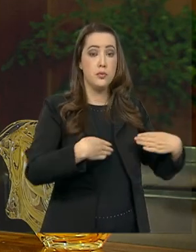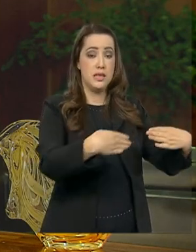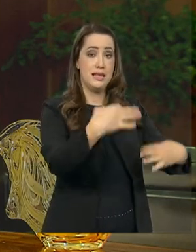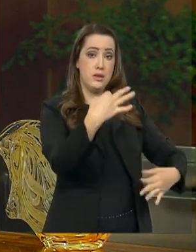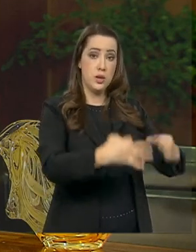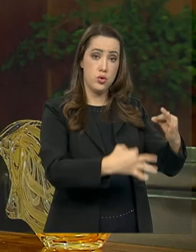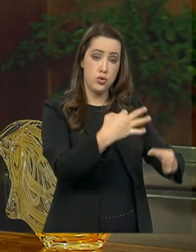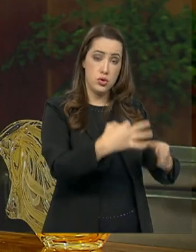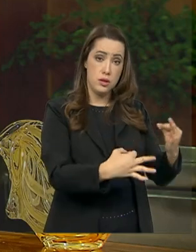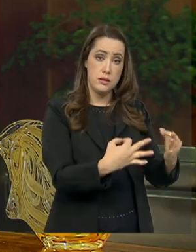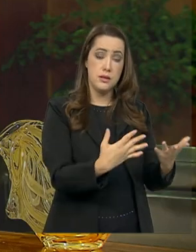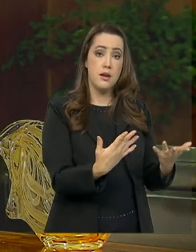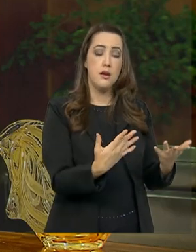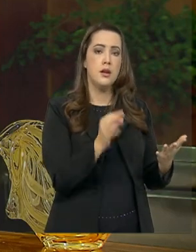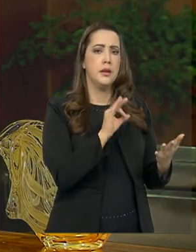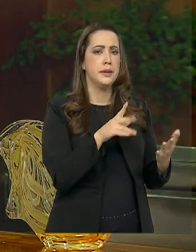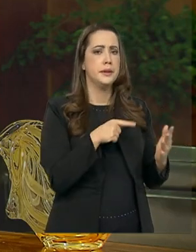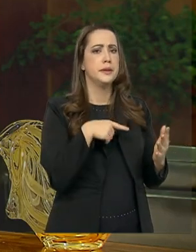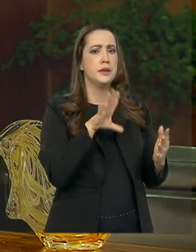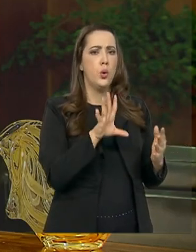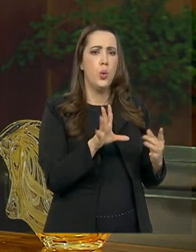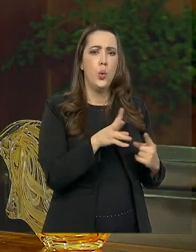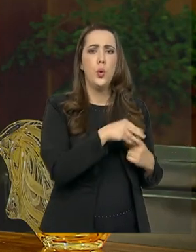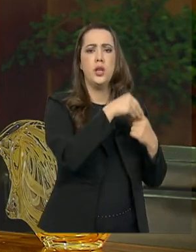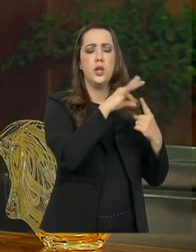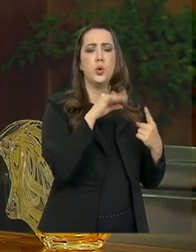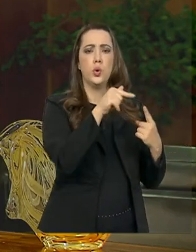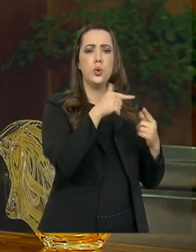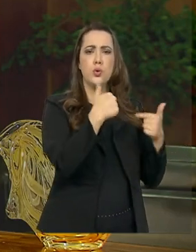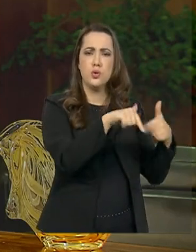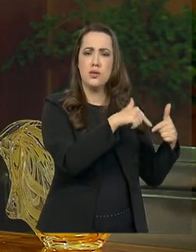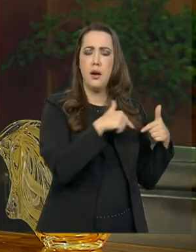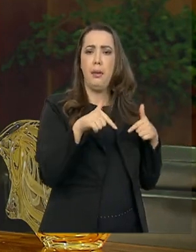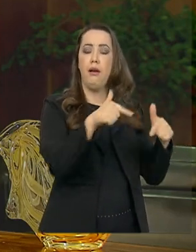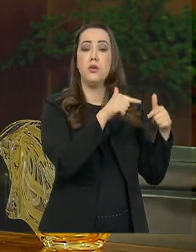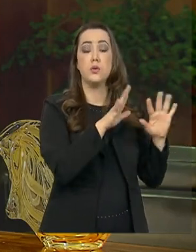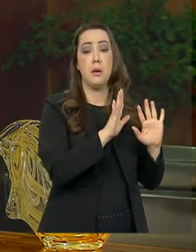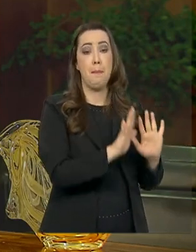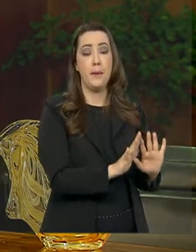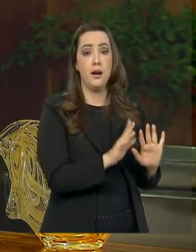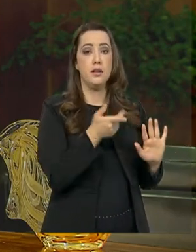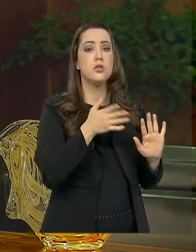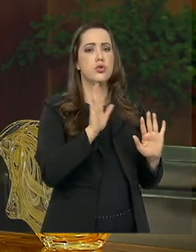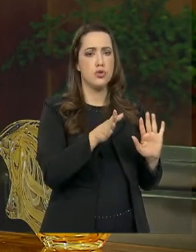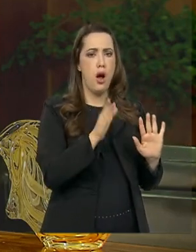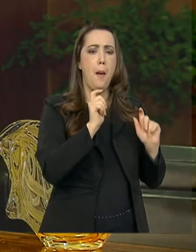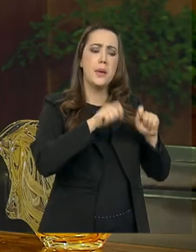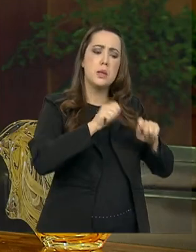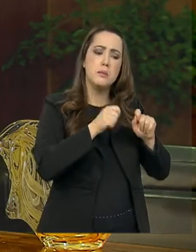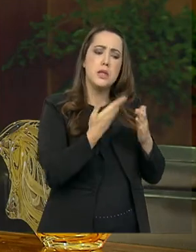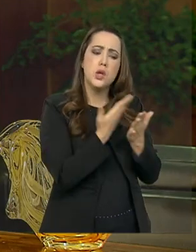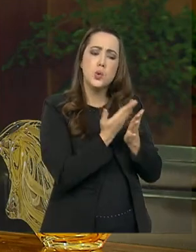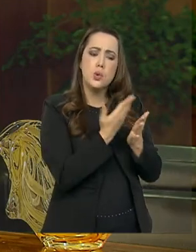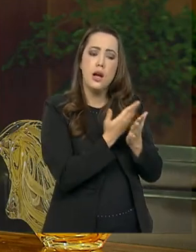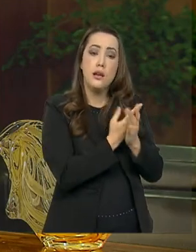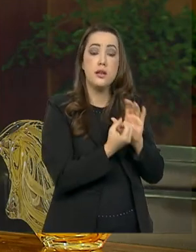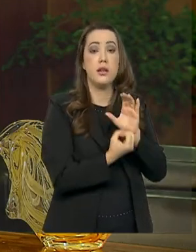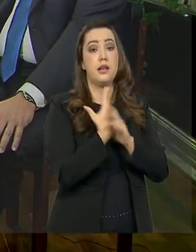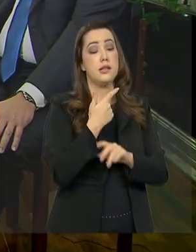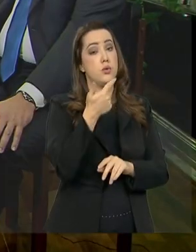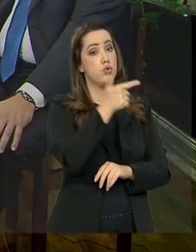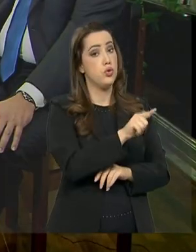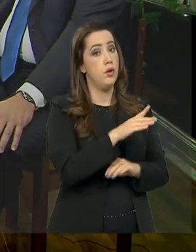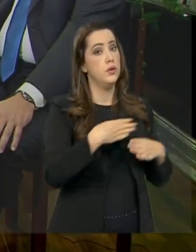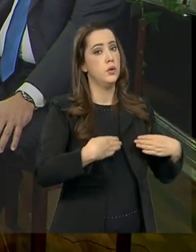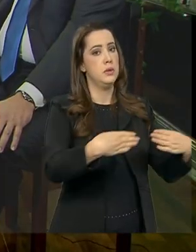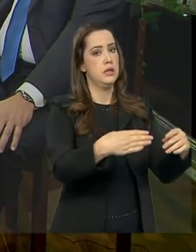Justiça e Segurança Pública concentram todas essas atribuições. Já foi levantada a possibilidade da recriação do Ministério.